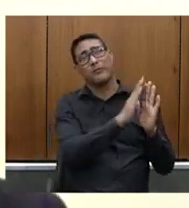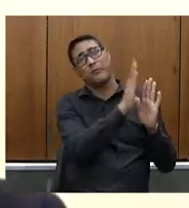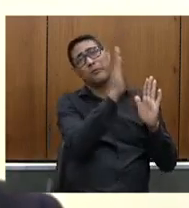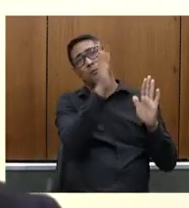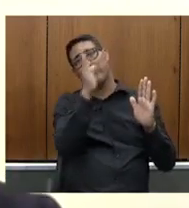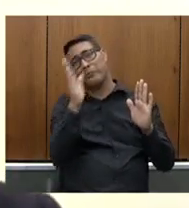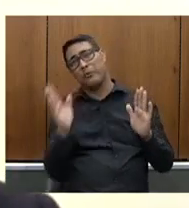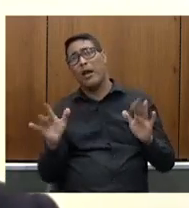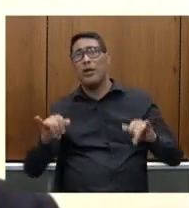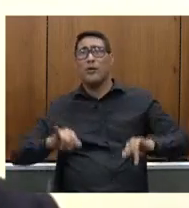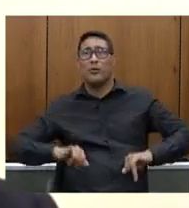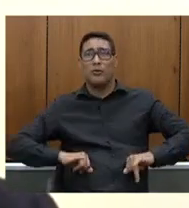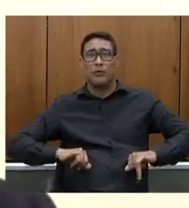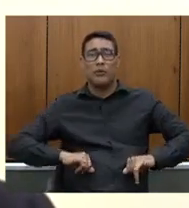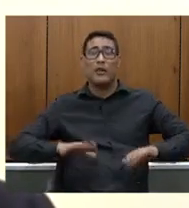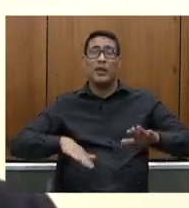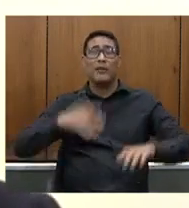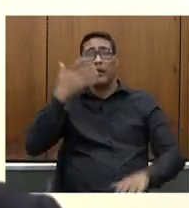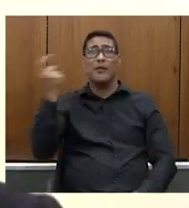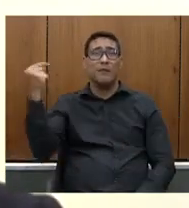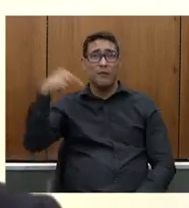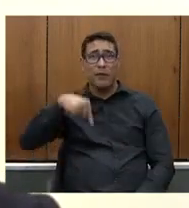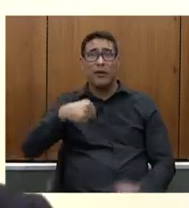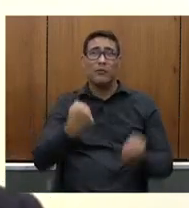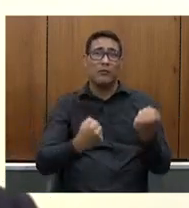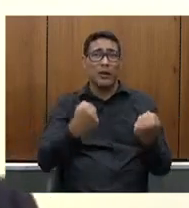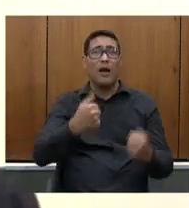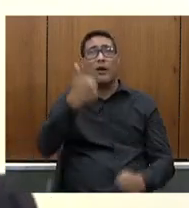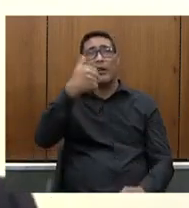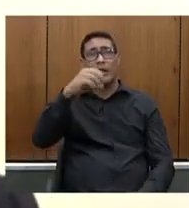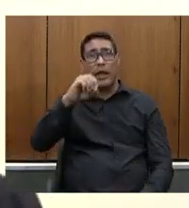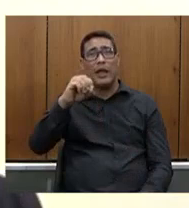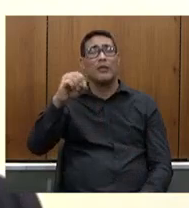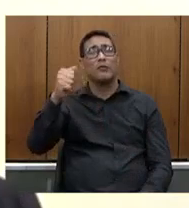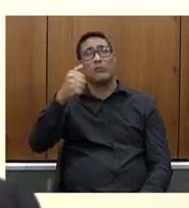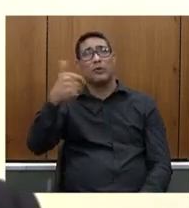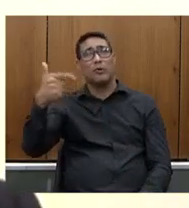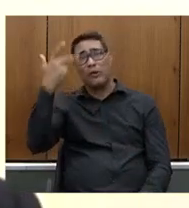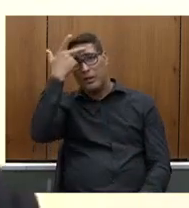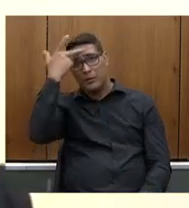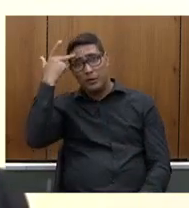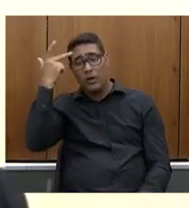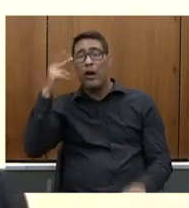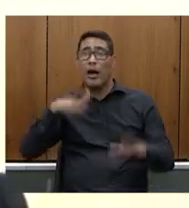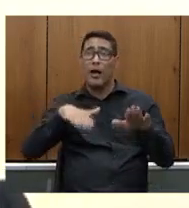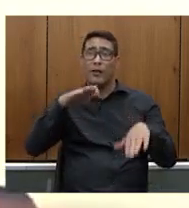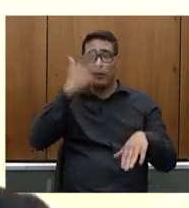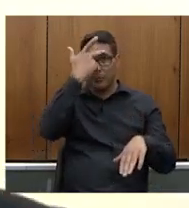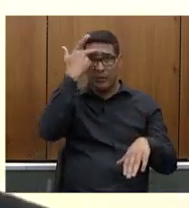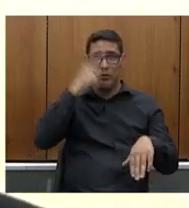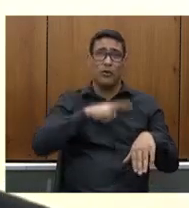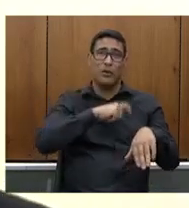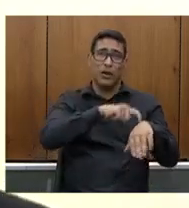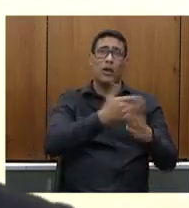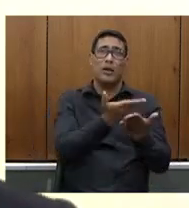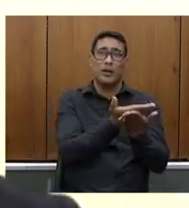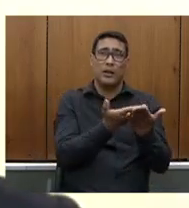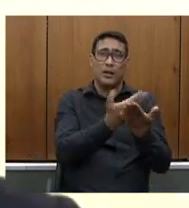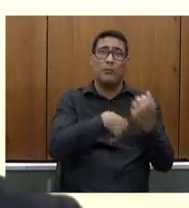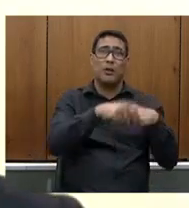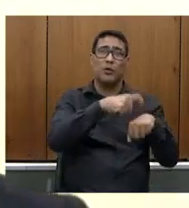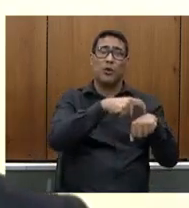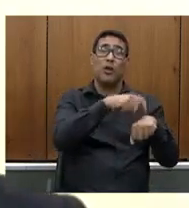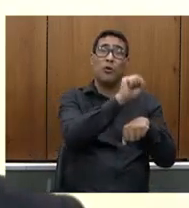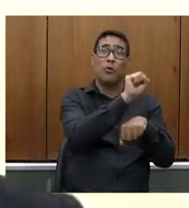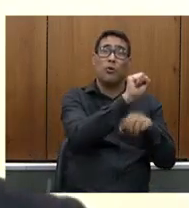carro 8, 10, 12 pessoas para tratar e um tem o tratamento às 8 horas da manhã o outro vai ter o tratamento às 4 da